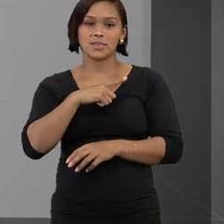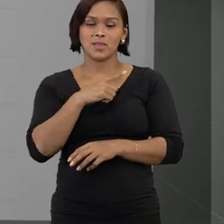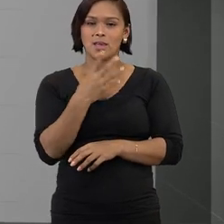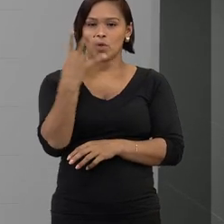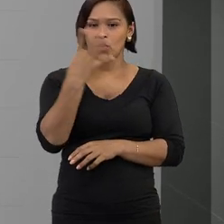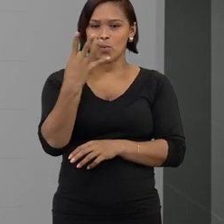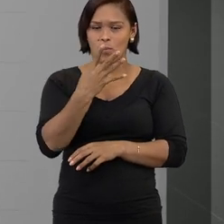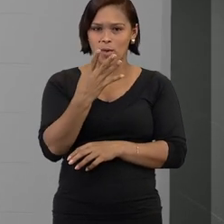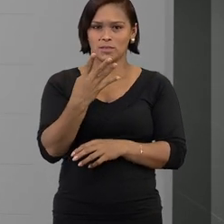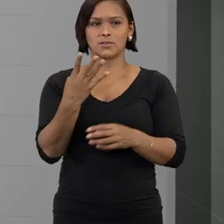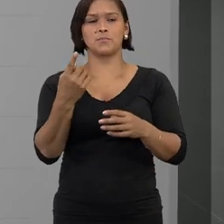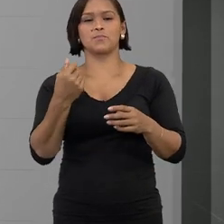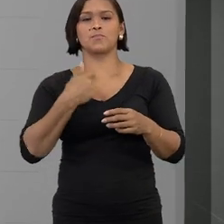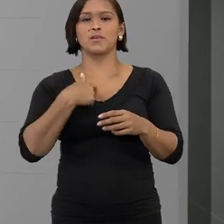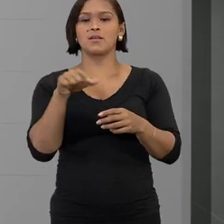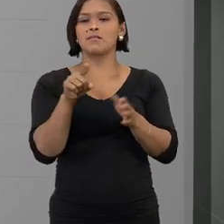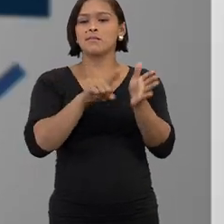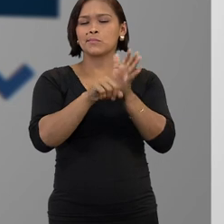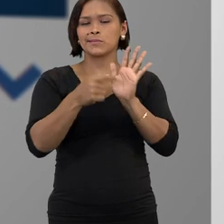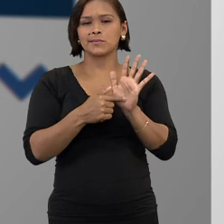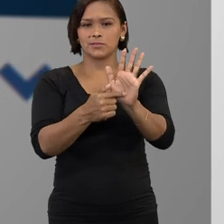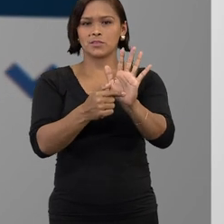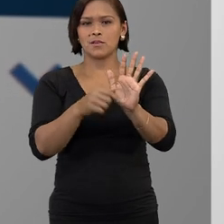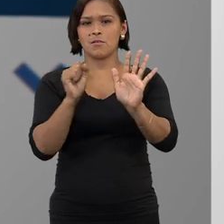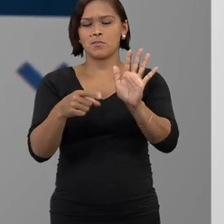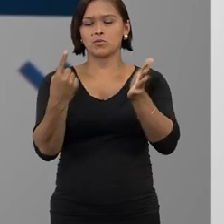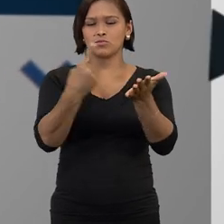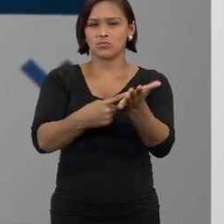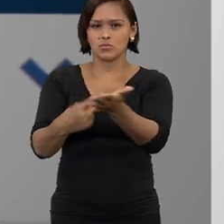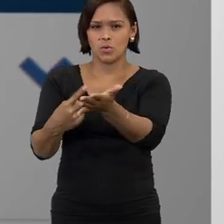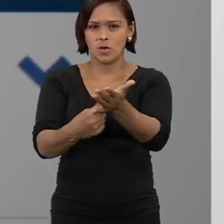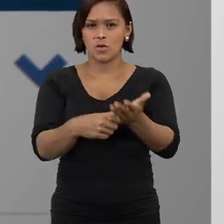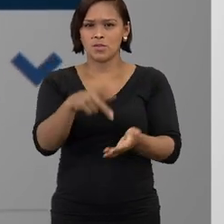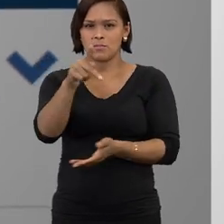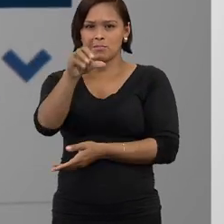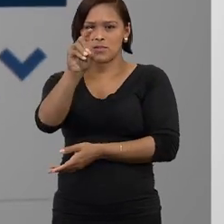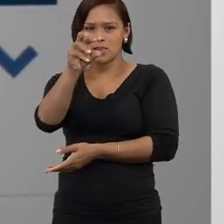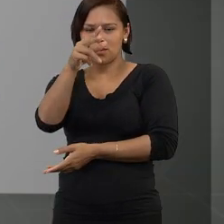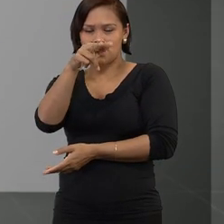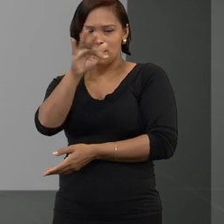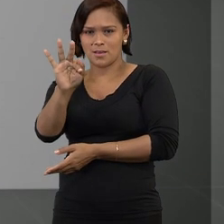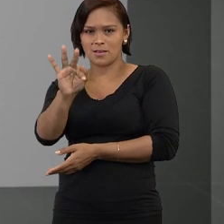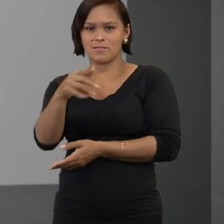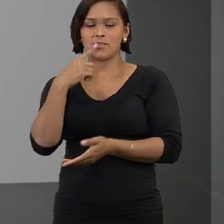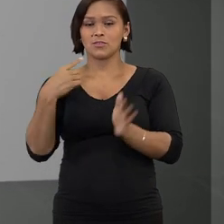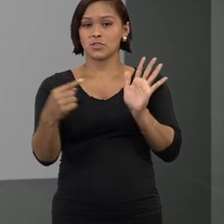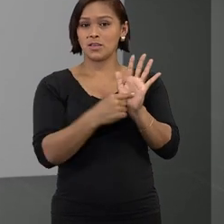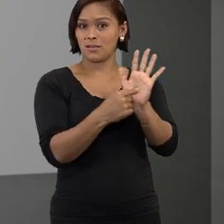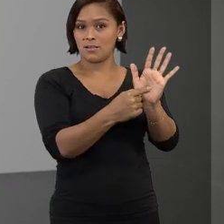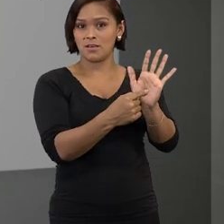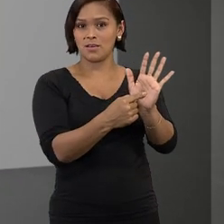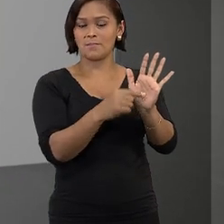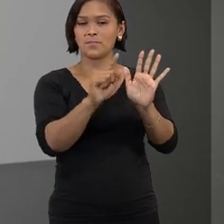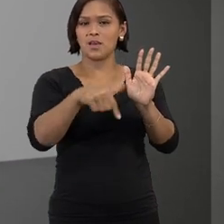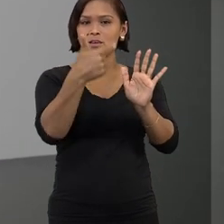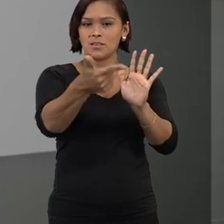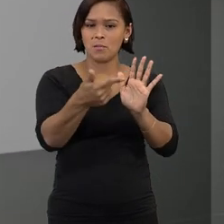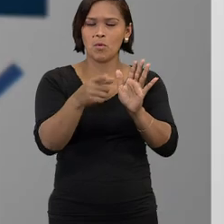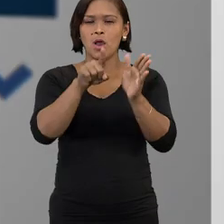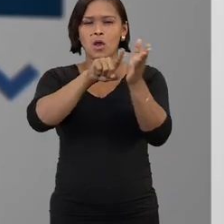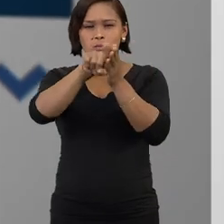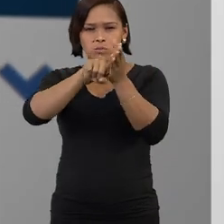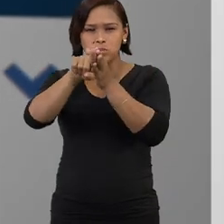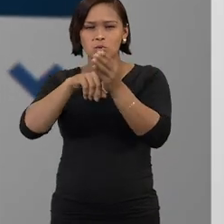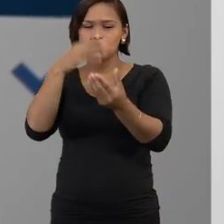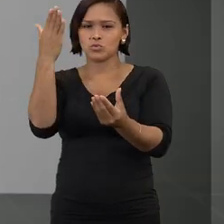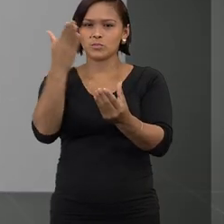com 4 ícones. Para exibir o inteiro teor do acórdon em PDF, clique aqui. Já a consulta processual é realizada